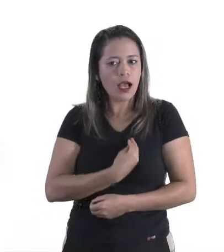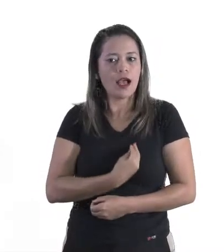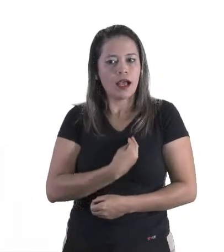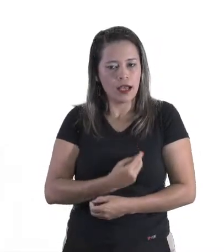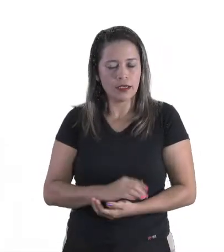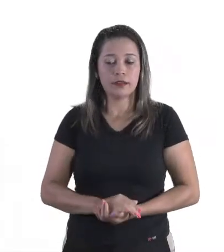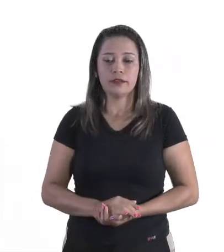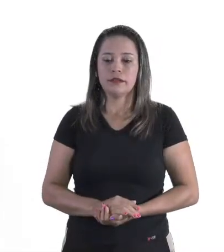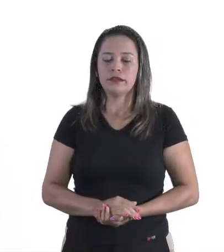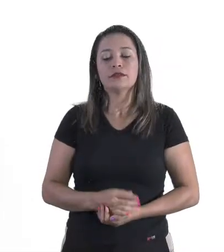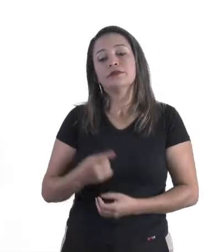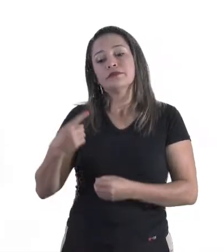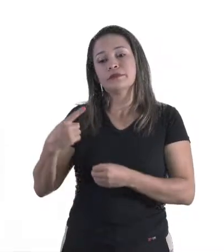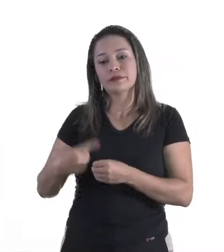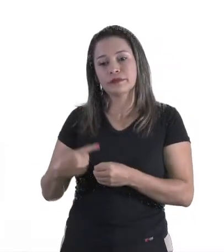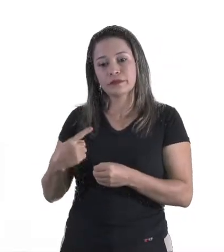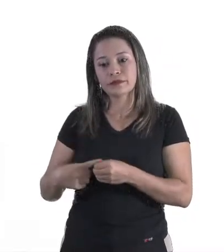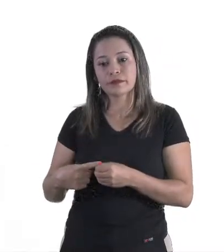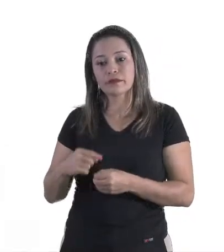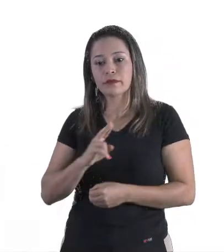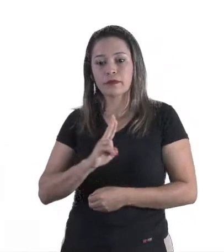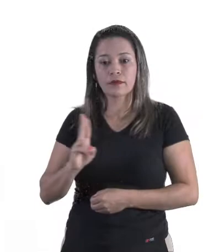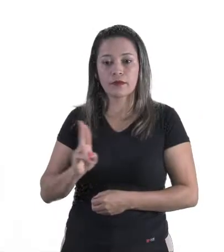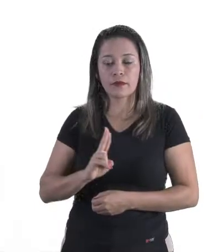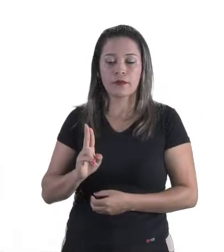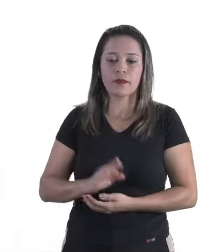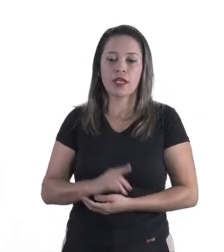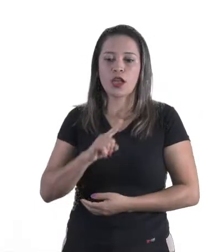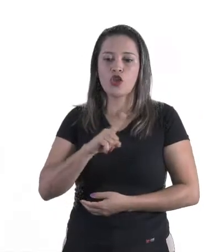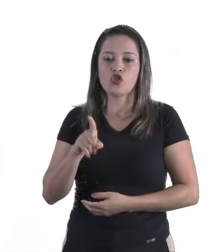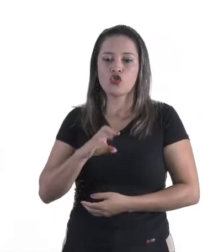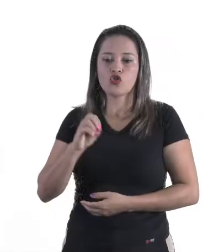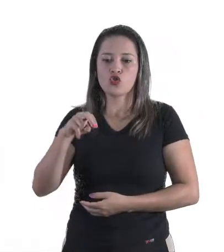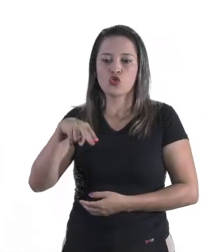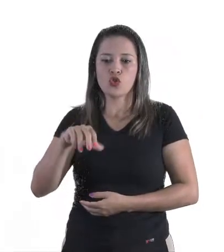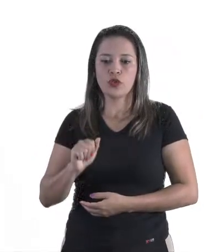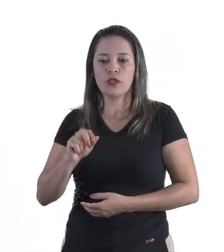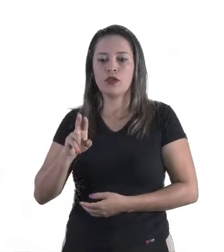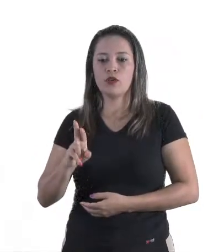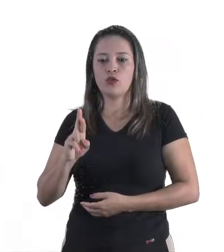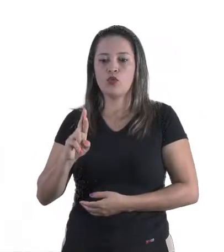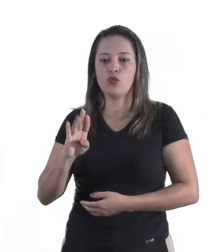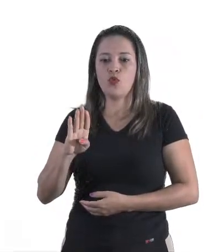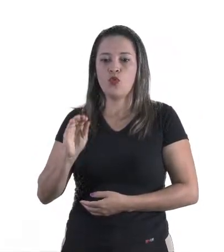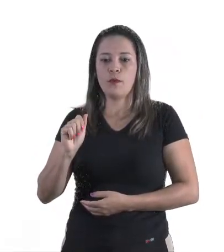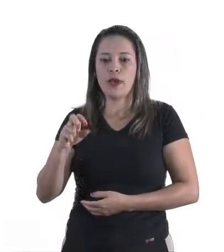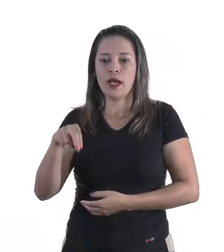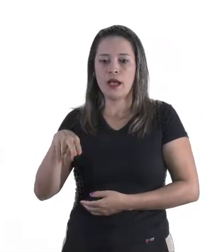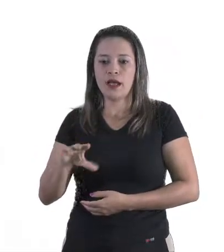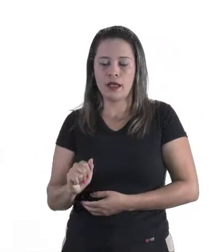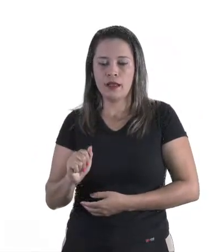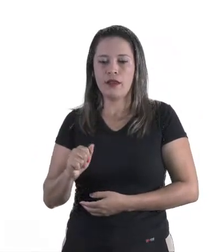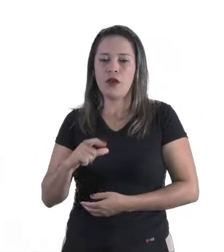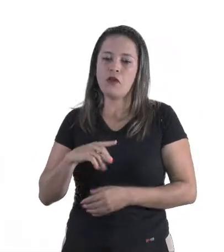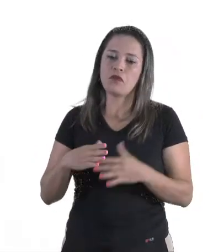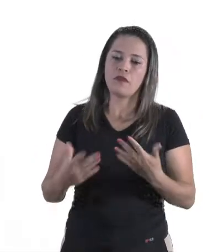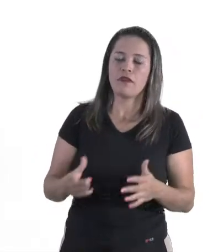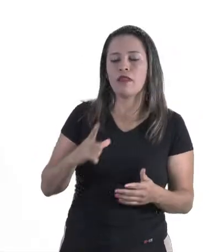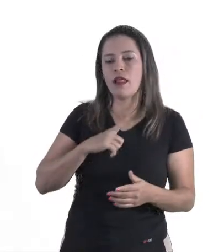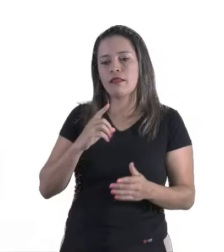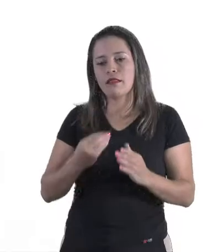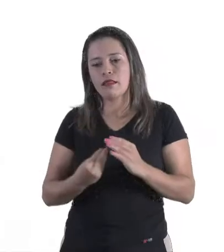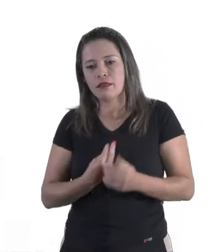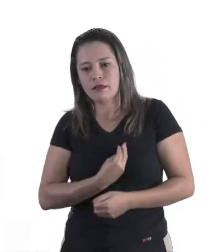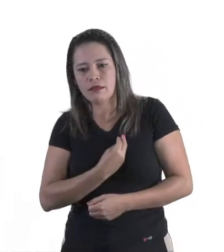A cidade era chamada de zona urbana. Isso é onde tem as lojas, tem o